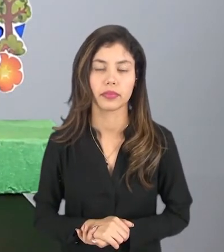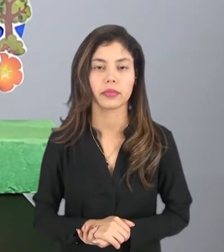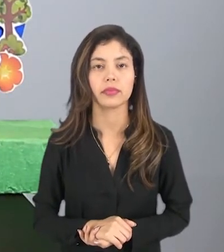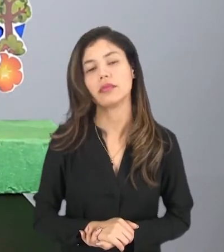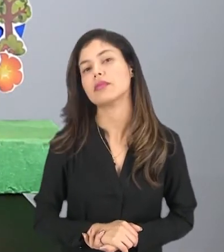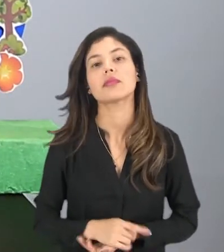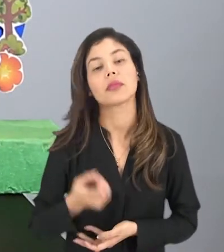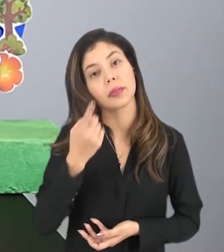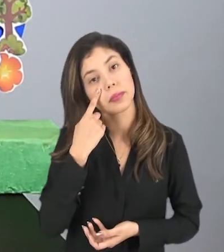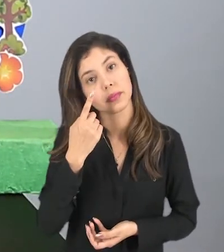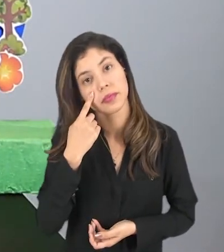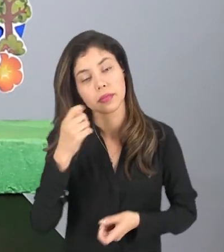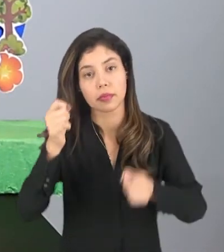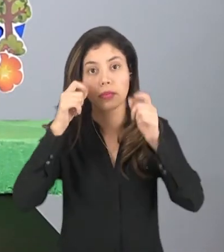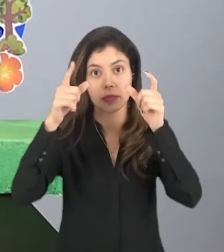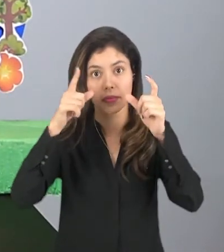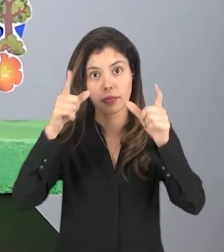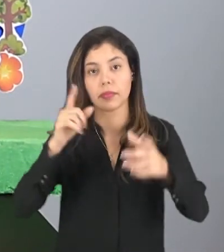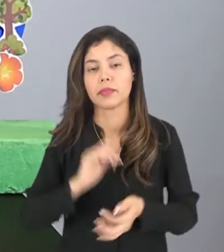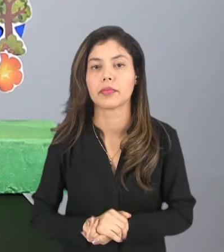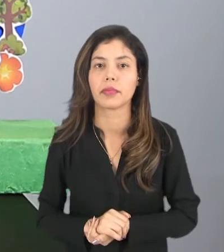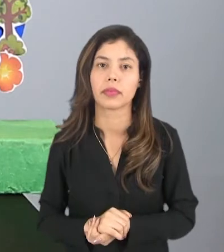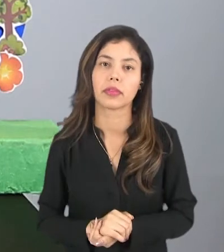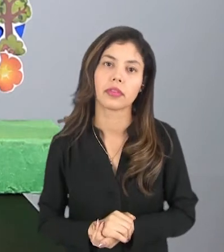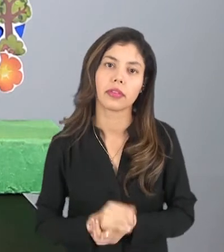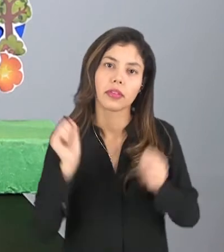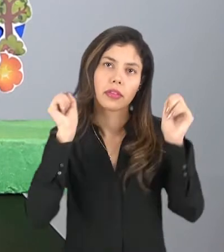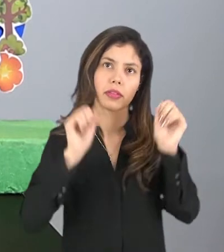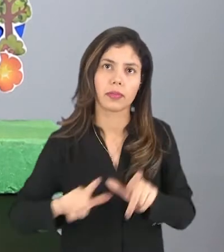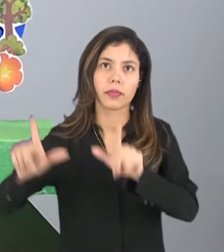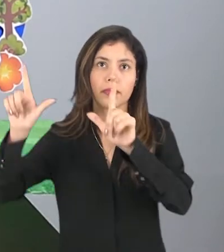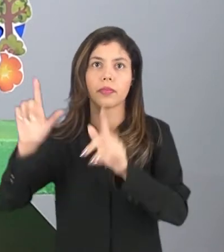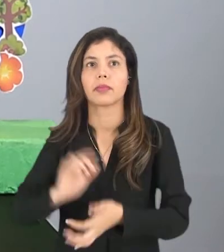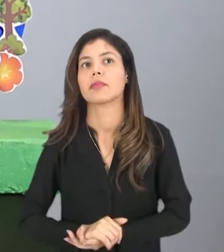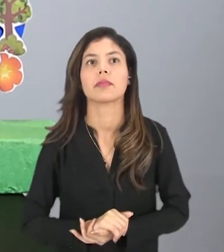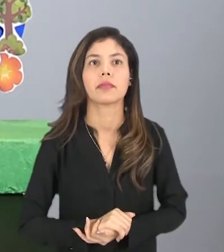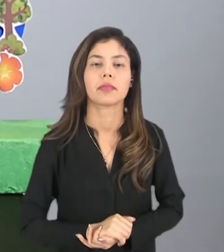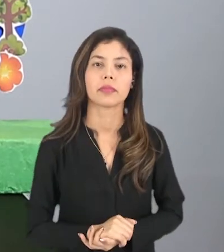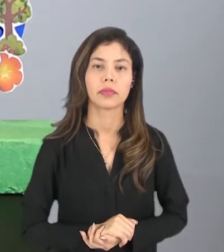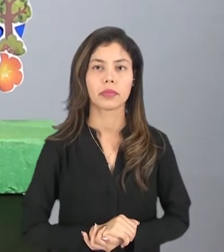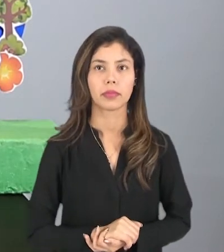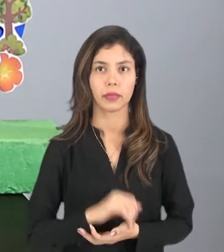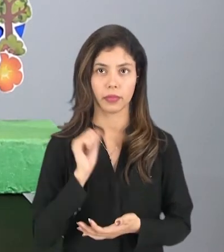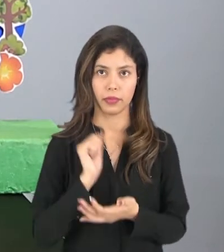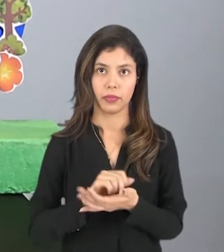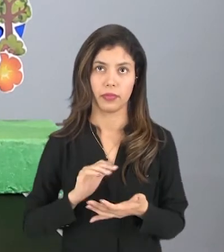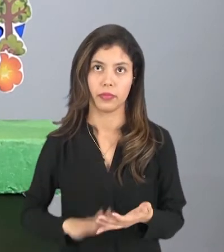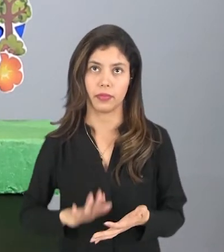Vamos ver se vocês prestarem atenção. Vamos para o slide? Vamos ver as nossas atividades?